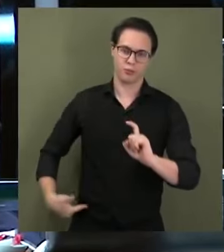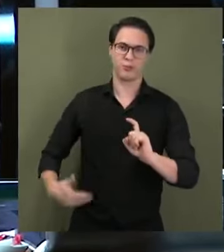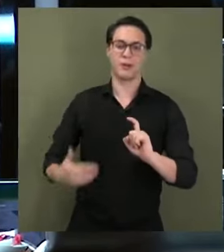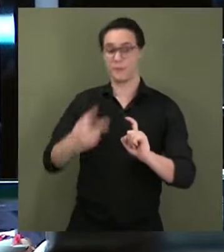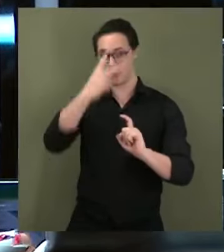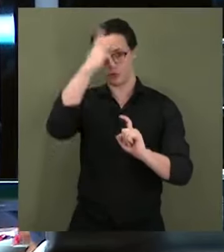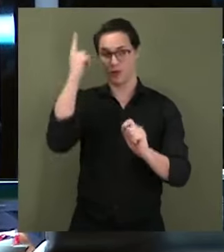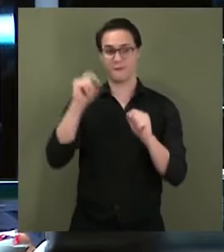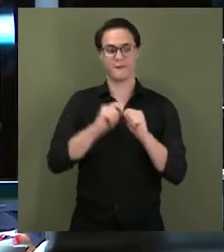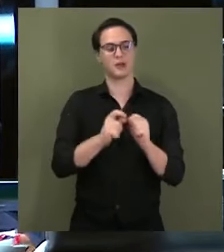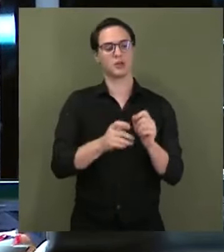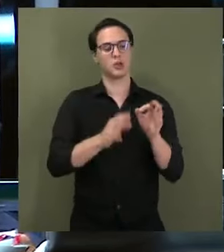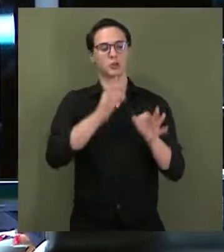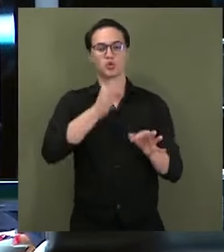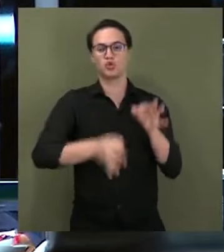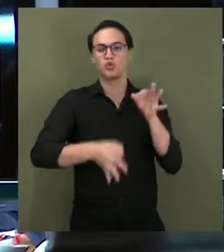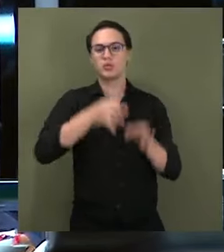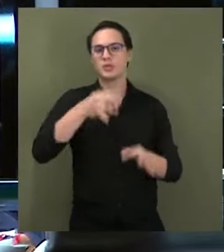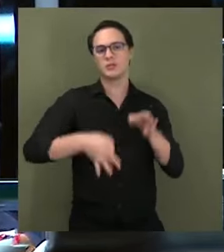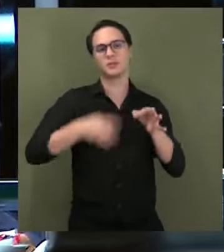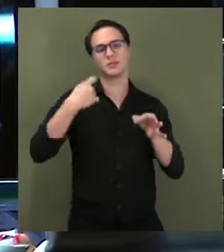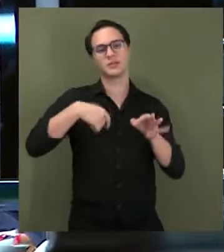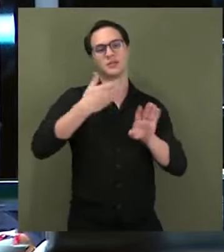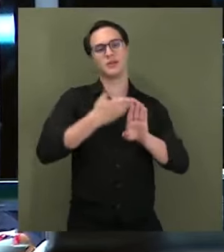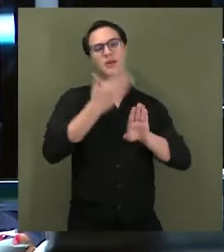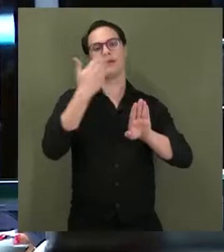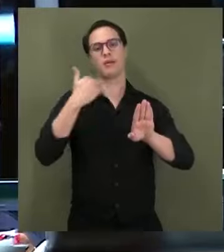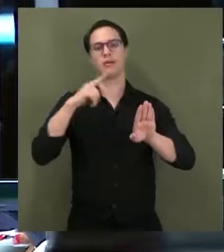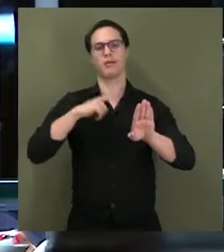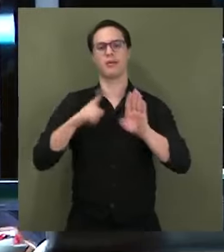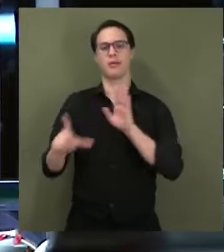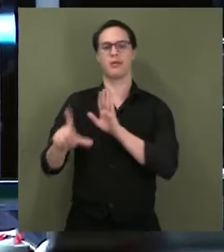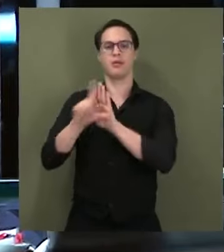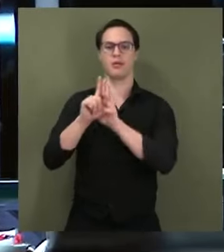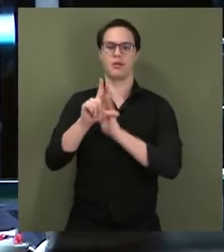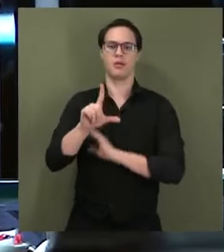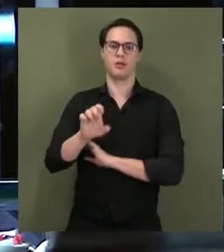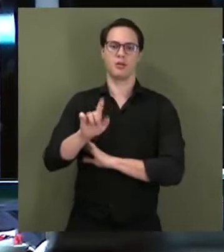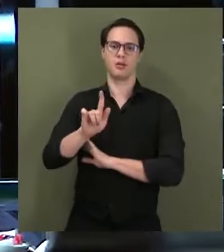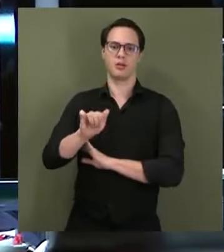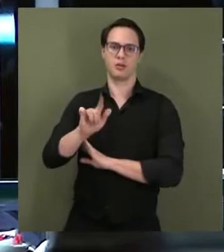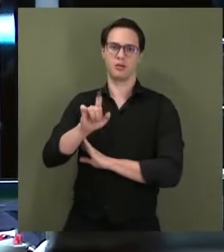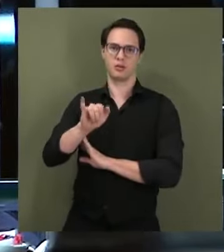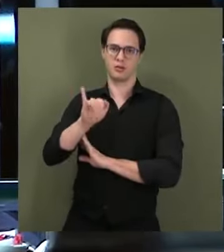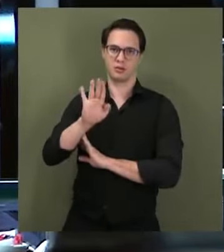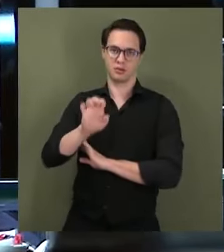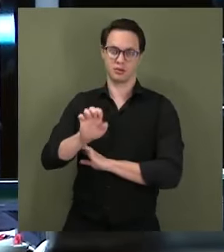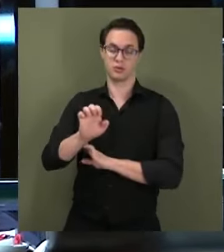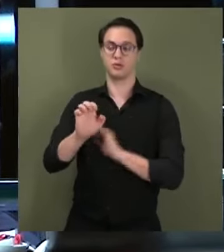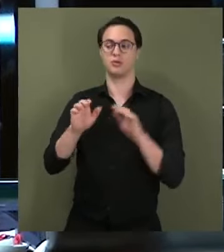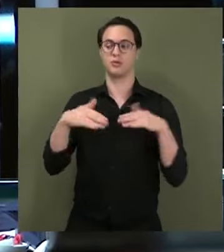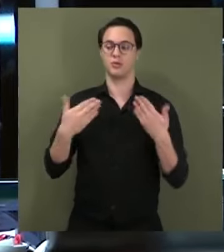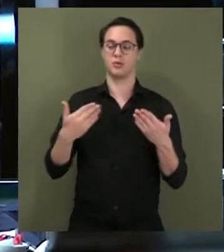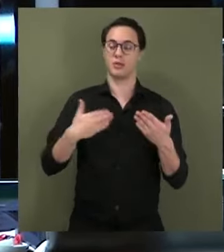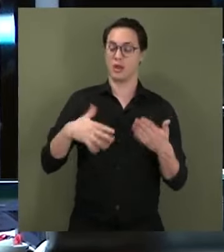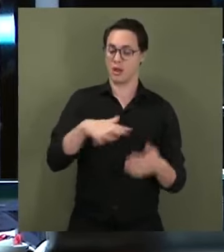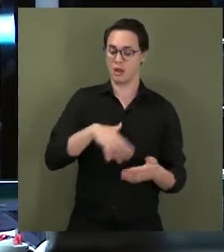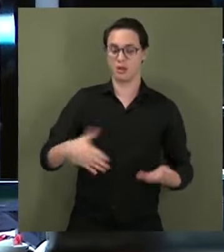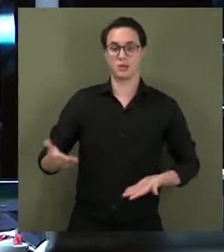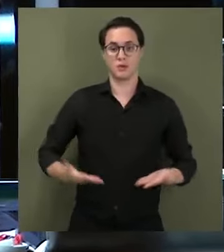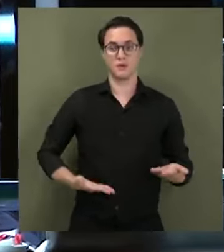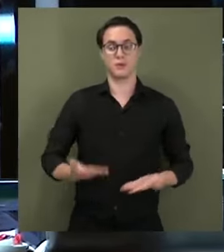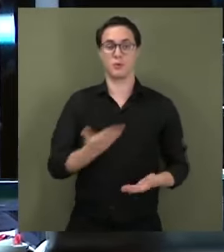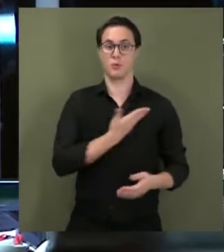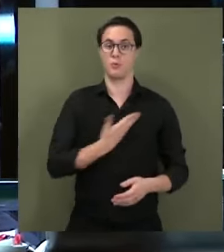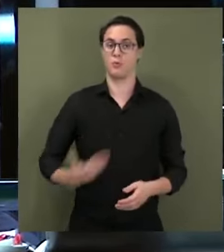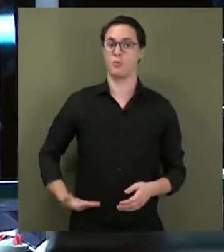o julga deve sempre presumir essa legalidade do quanto é praticado na administração pública e pelos servidores públicos